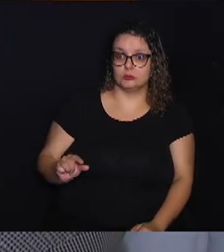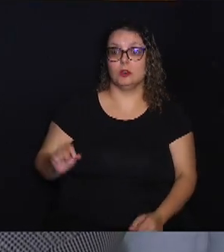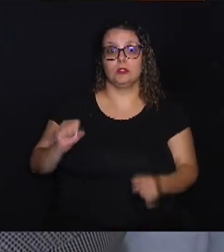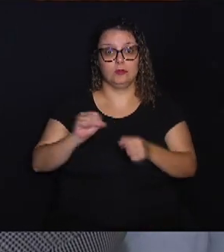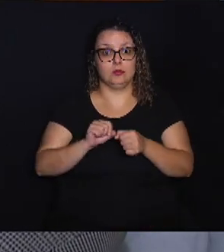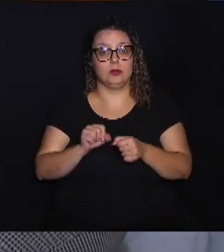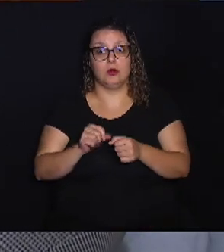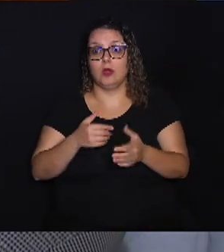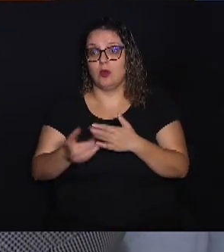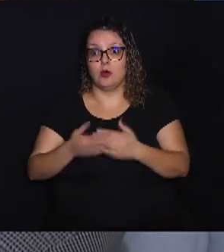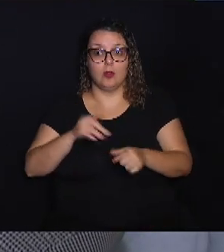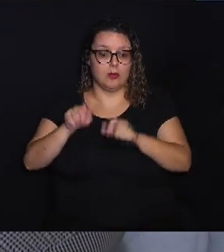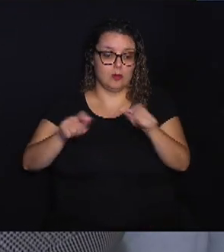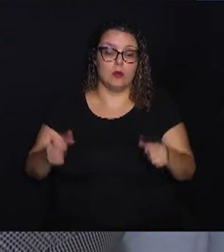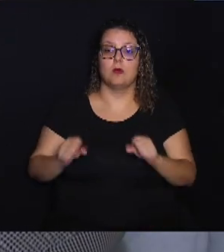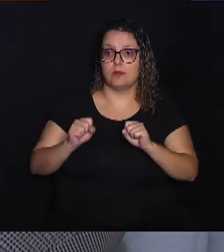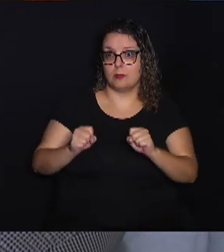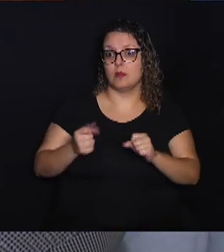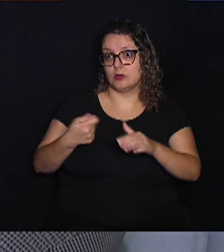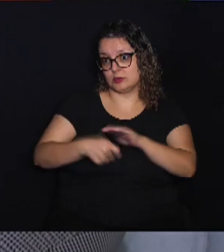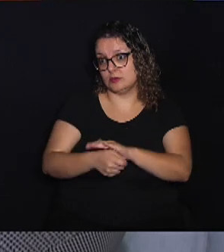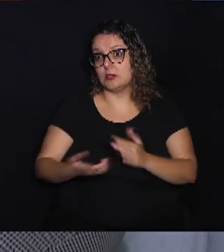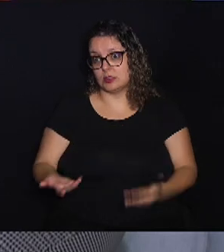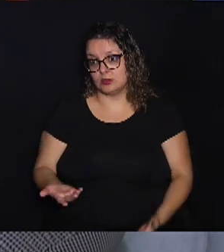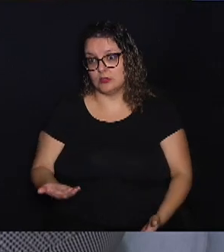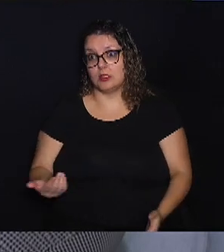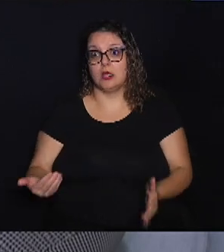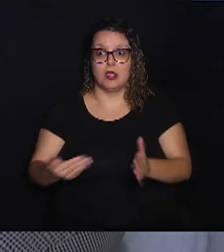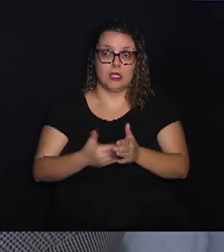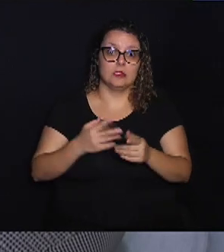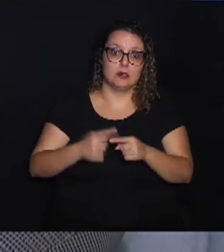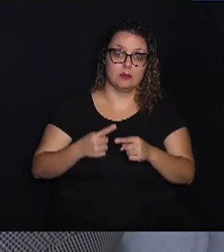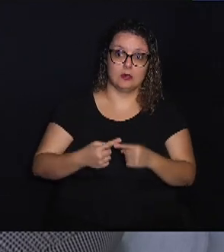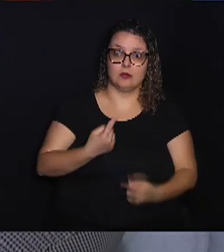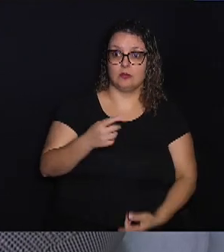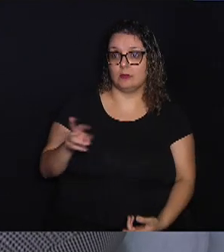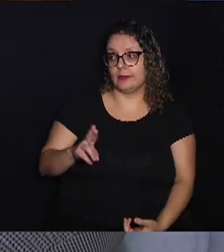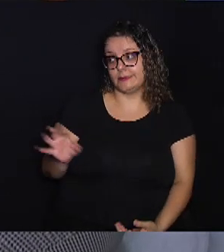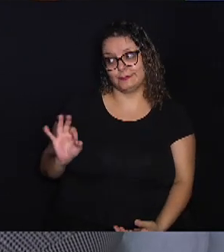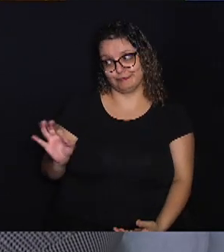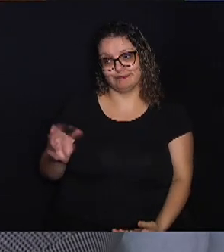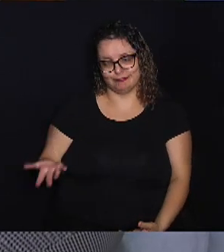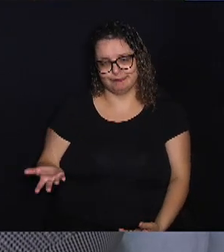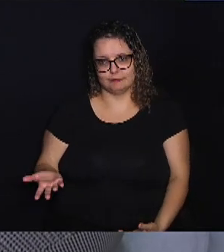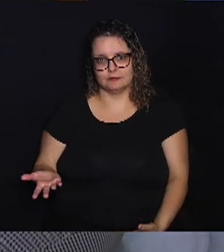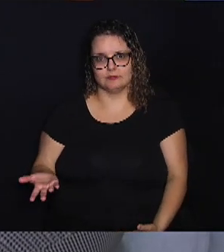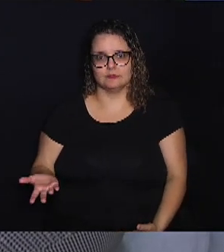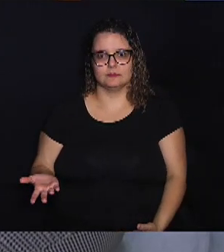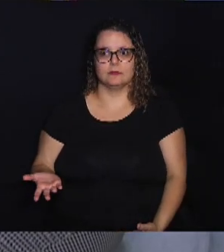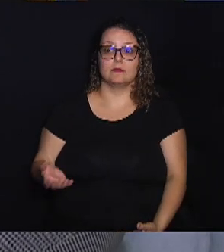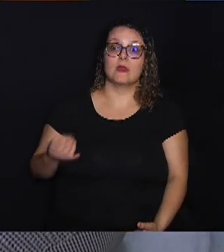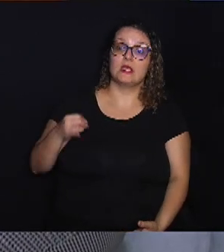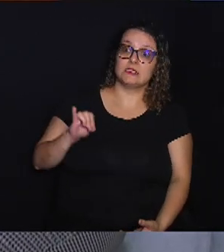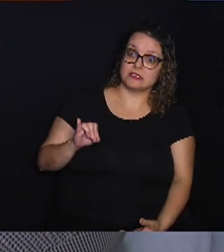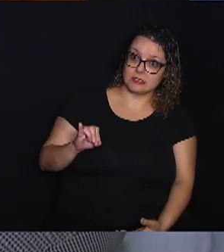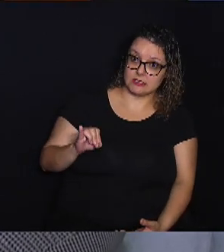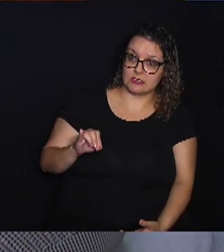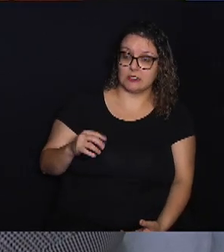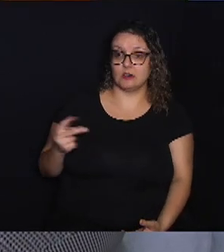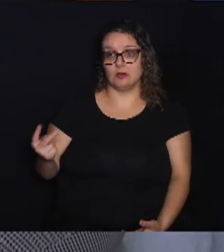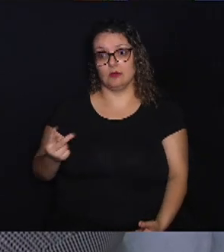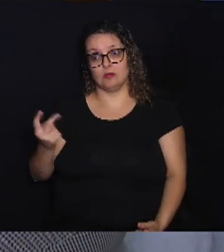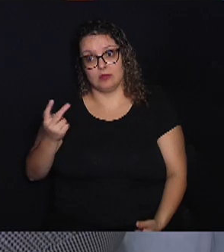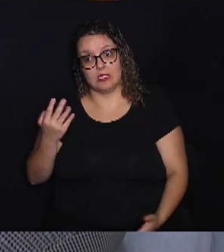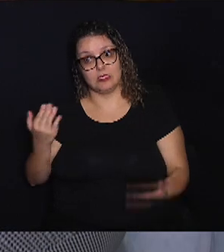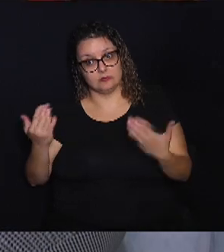com que qualquer pessoa possa investir. Até porque hoje R$1 não vale mais nada, né? Então, se você considerar o valor,